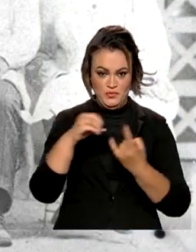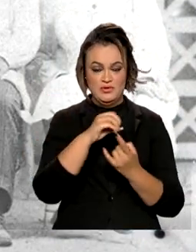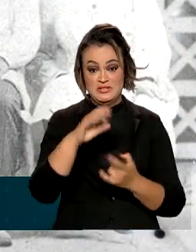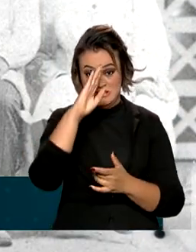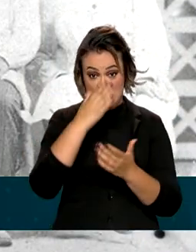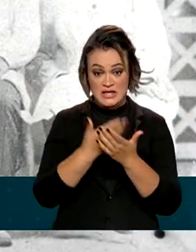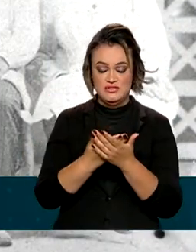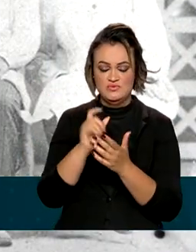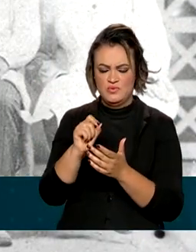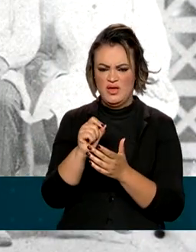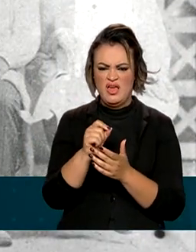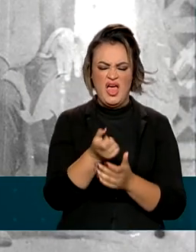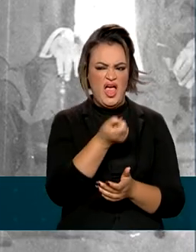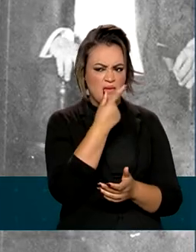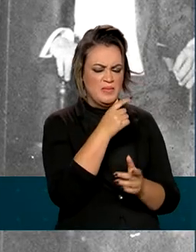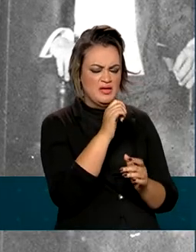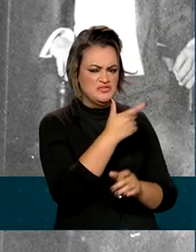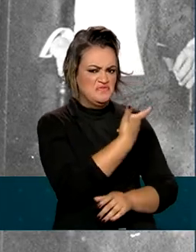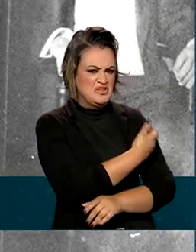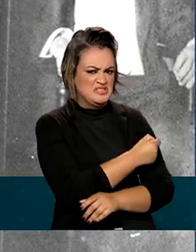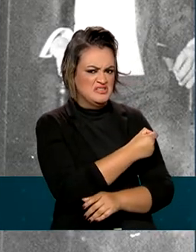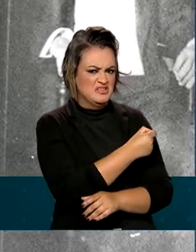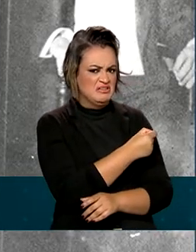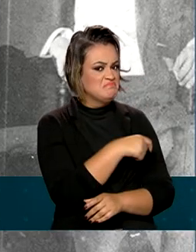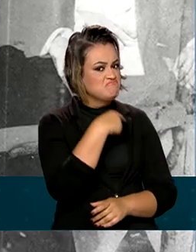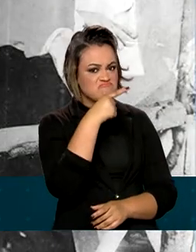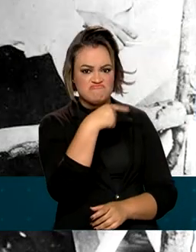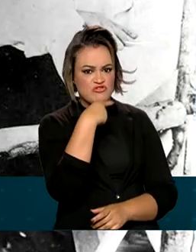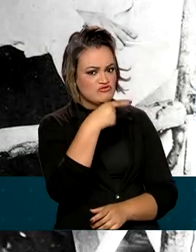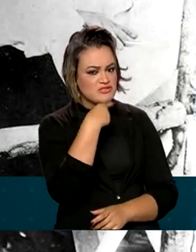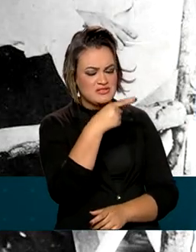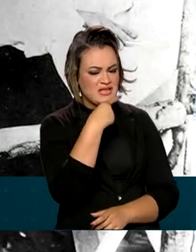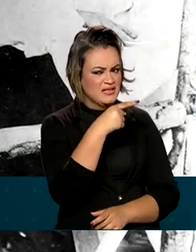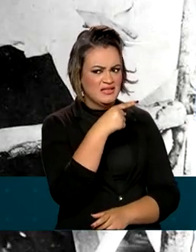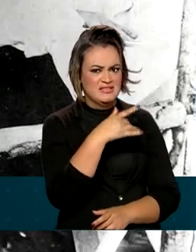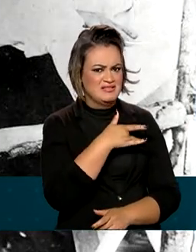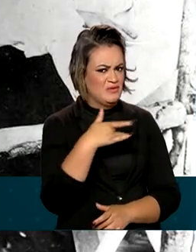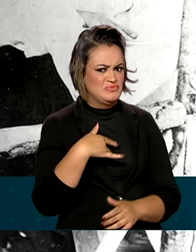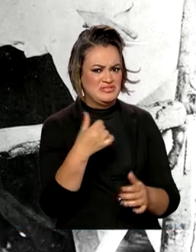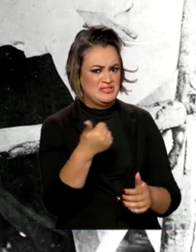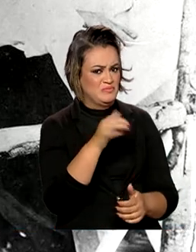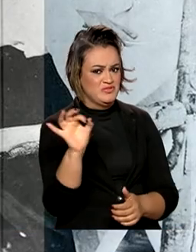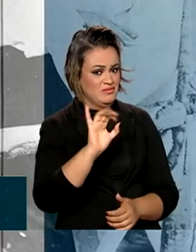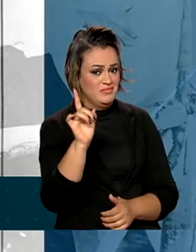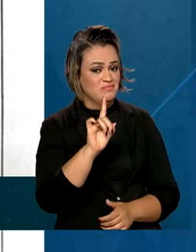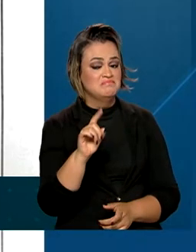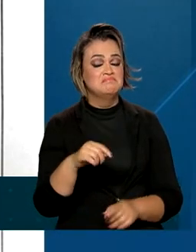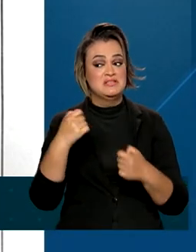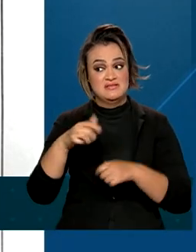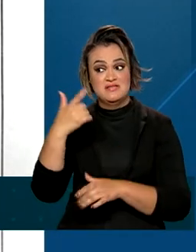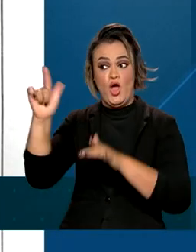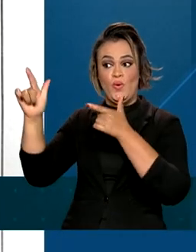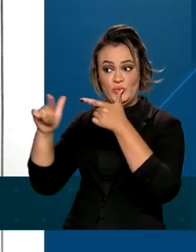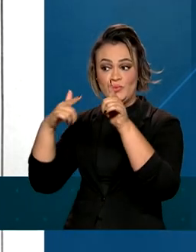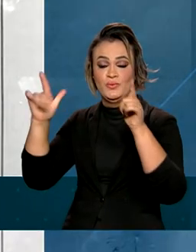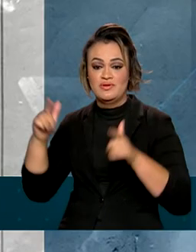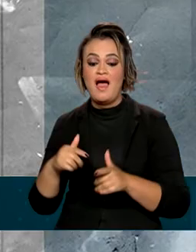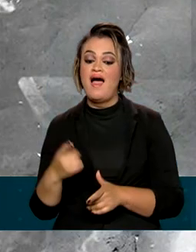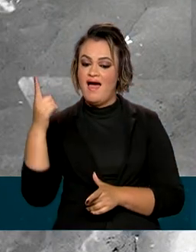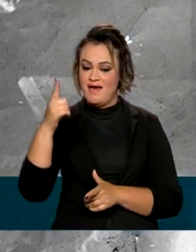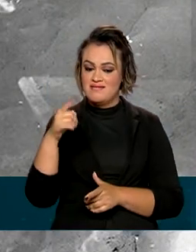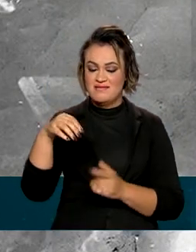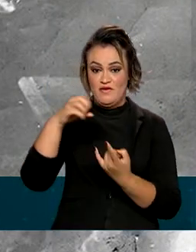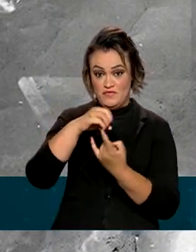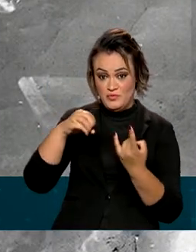apenas produzir remédios e vacinas não seria suficiente para melhorar a saúde da população. Por isso, decidiu que a instituição